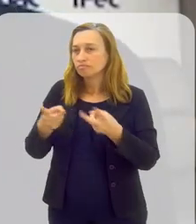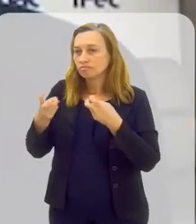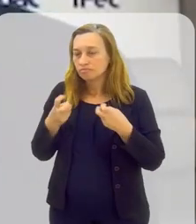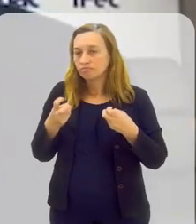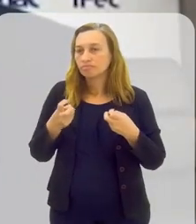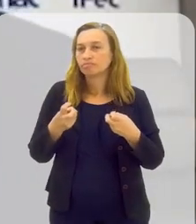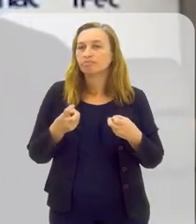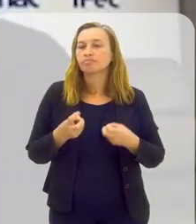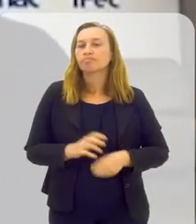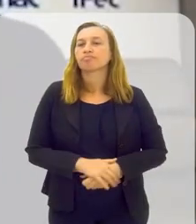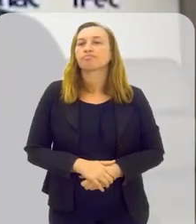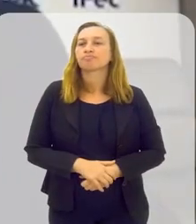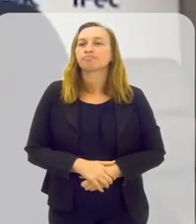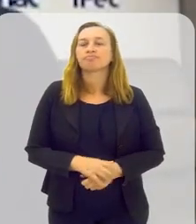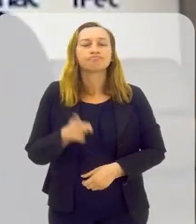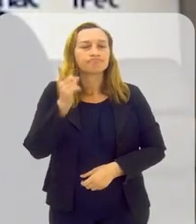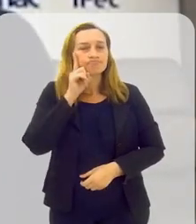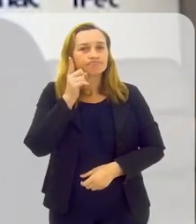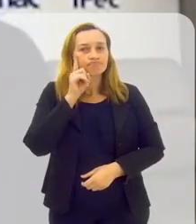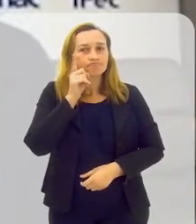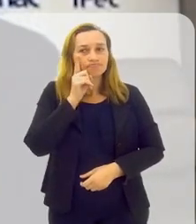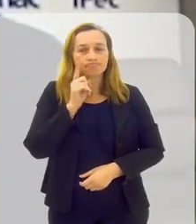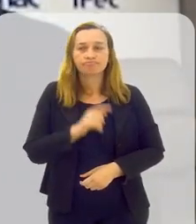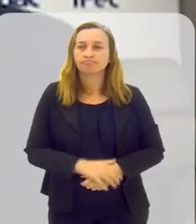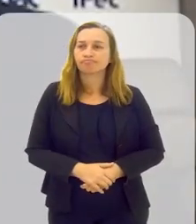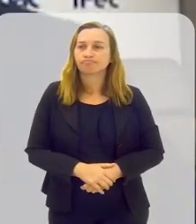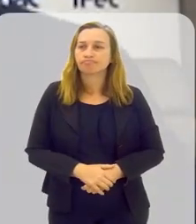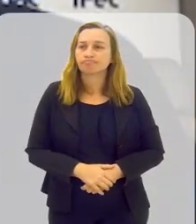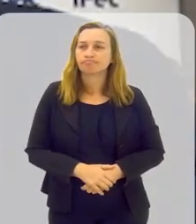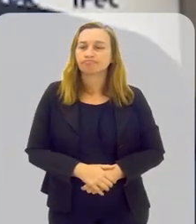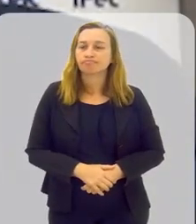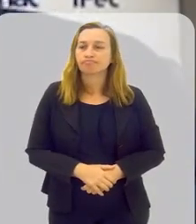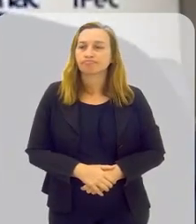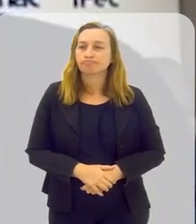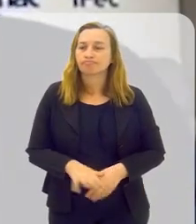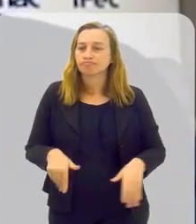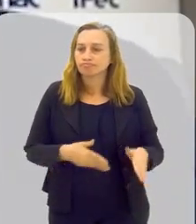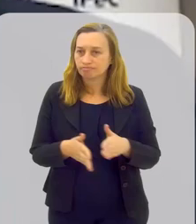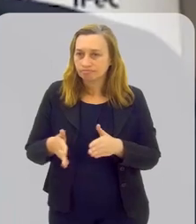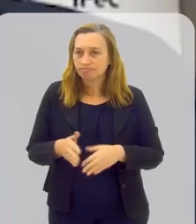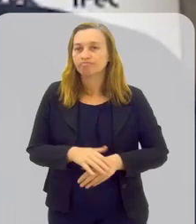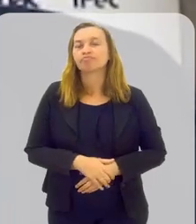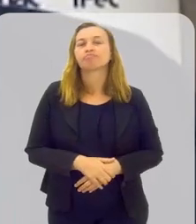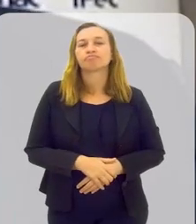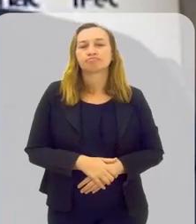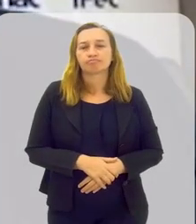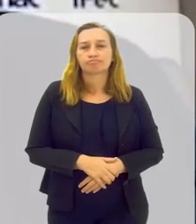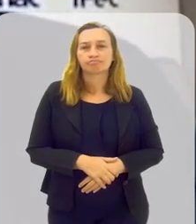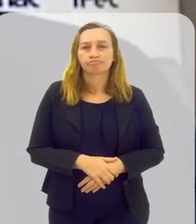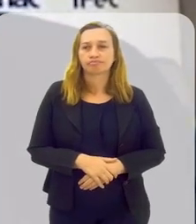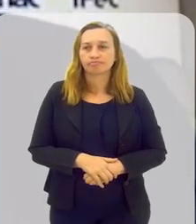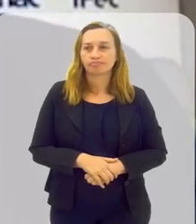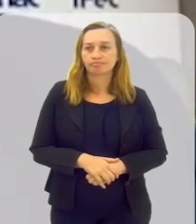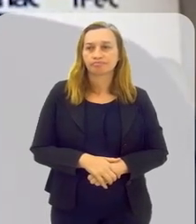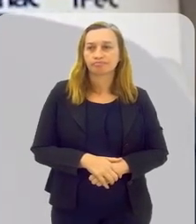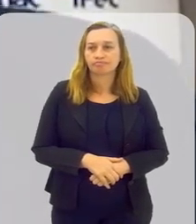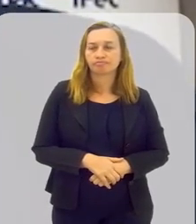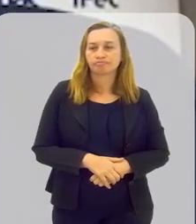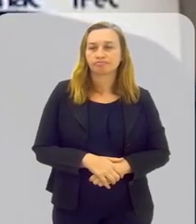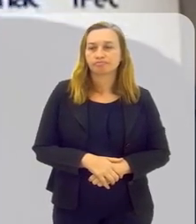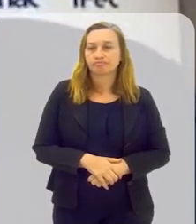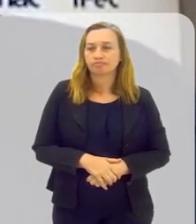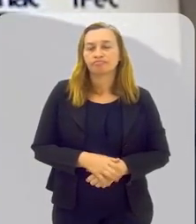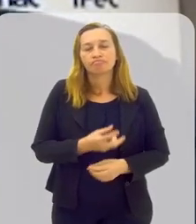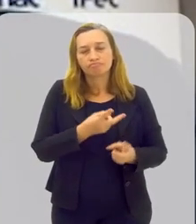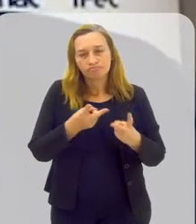A gente percebe isso no dia a dia, no nosso caminhar, que a gente percorre